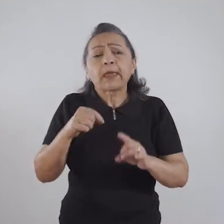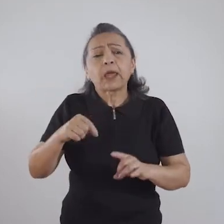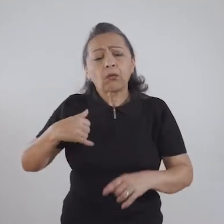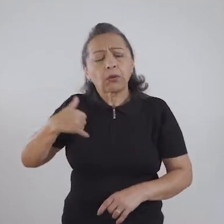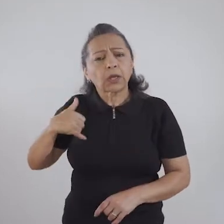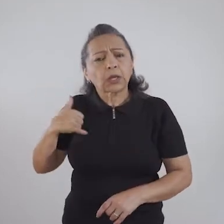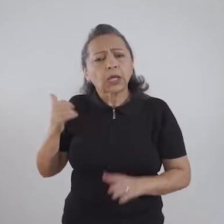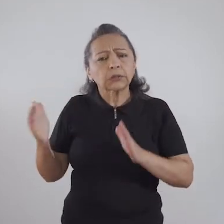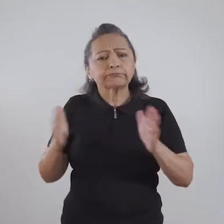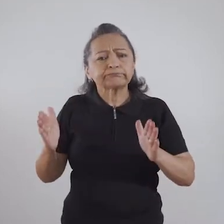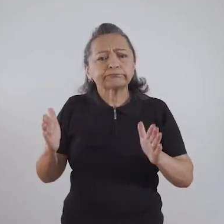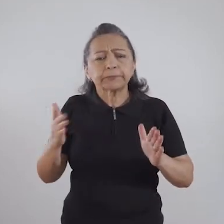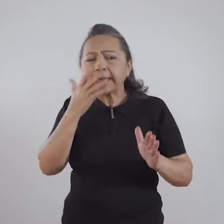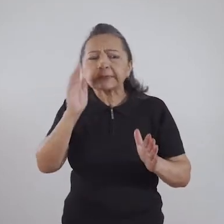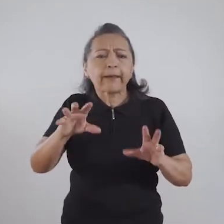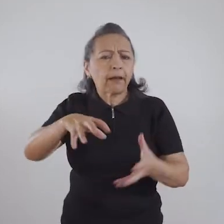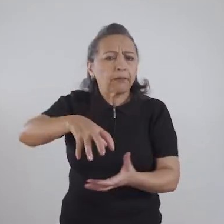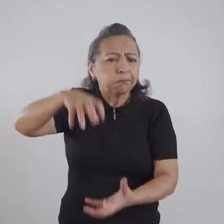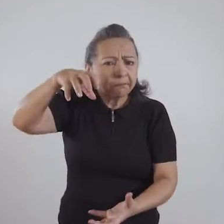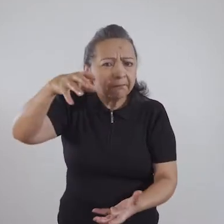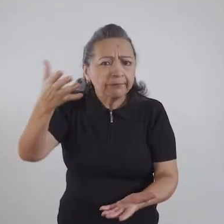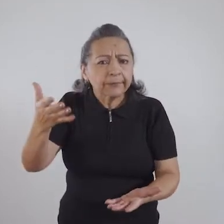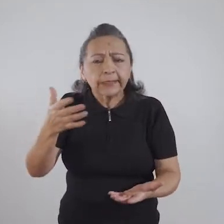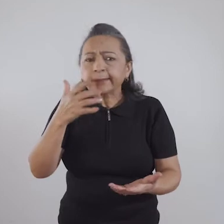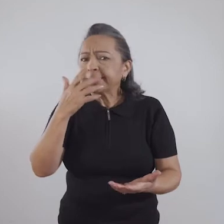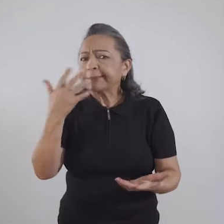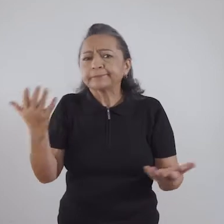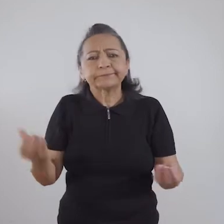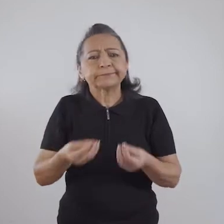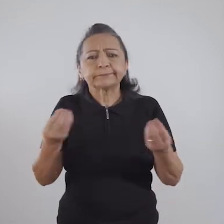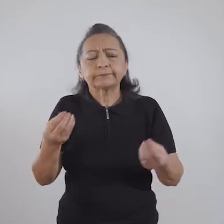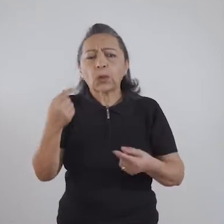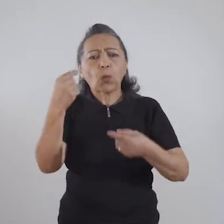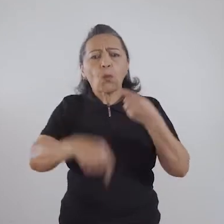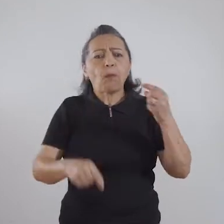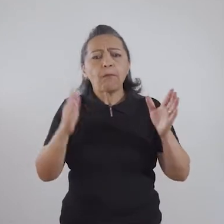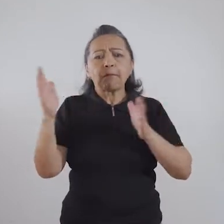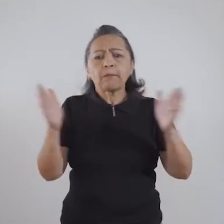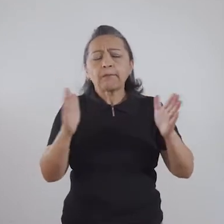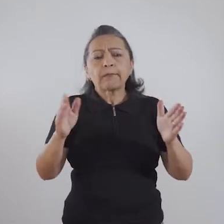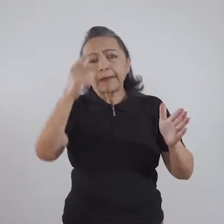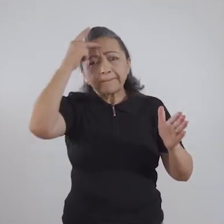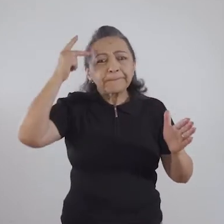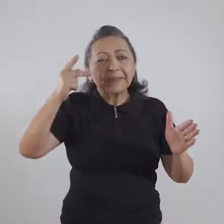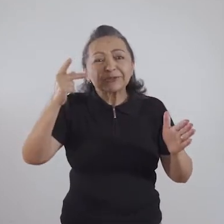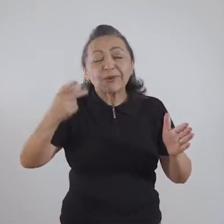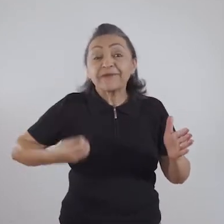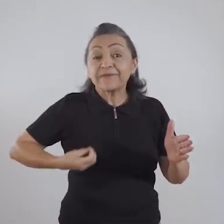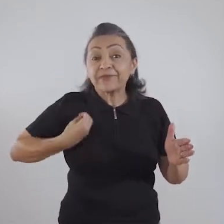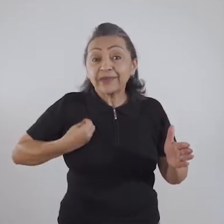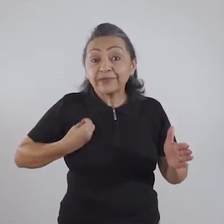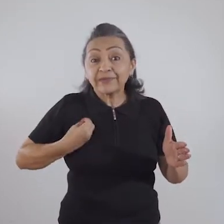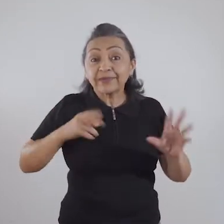conhecida como envelhecimento, não ser uma fase onde as pessoas vivem a sua sexualidade.